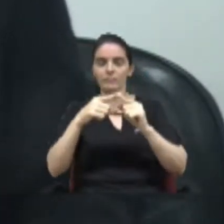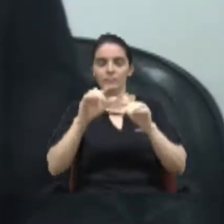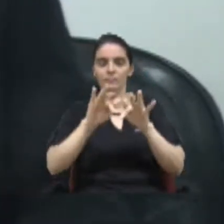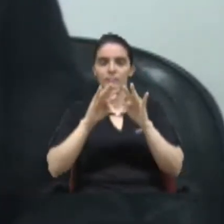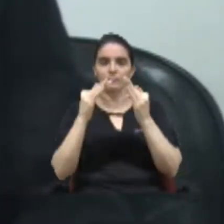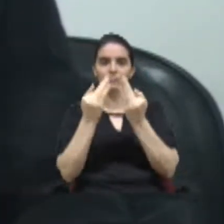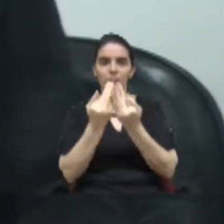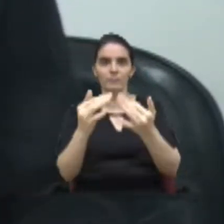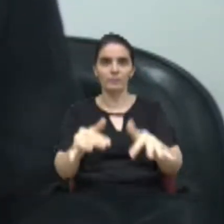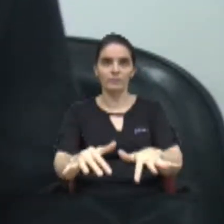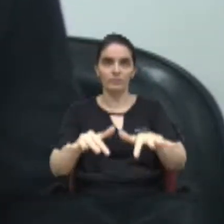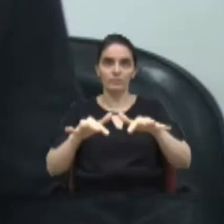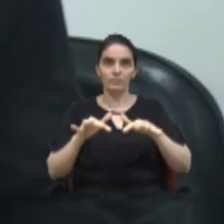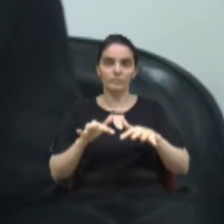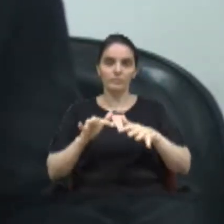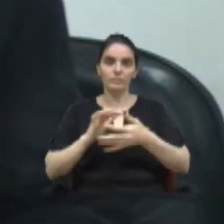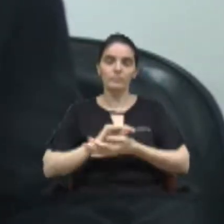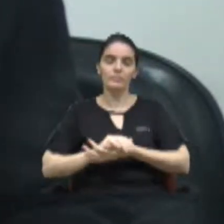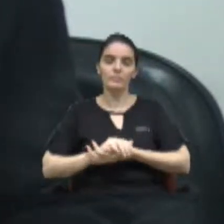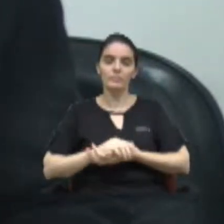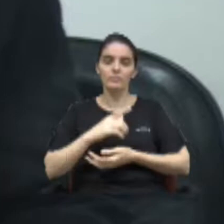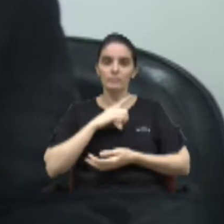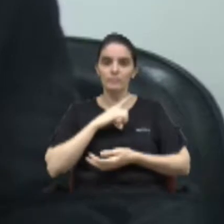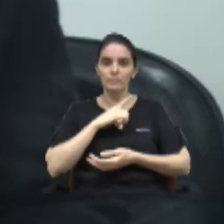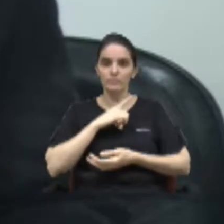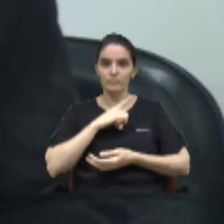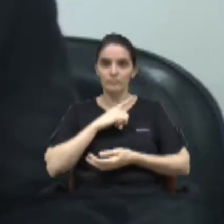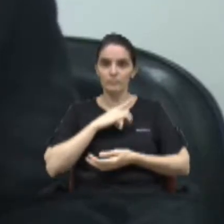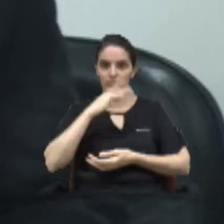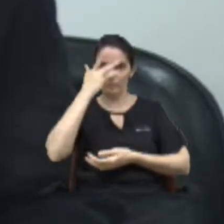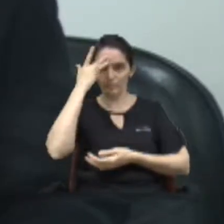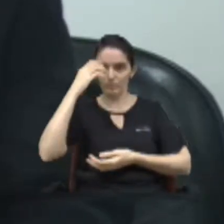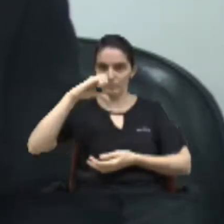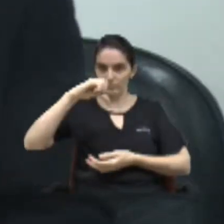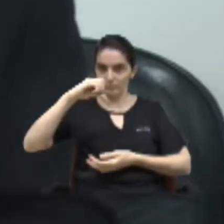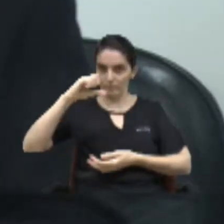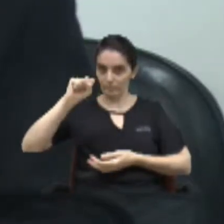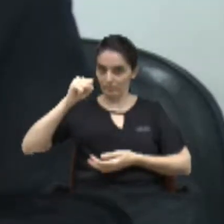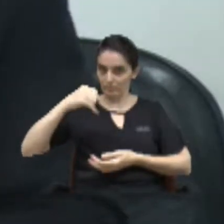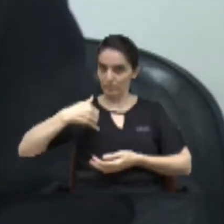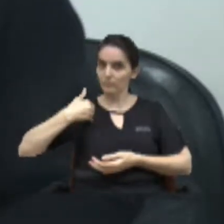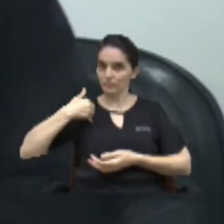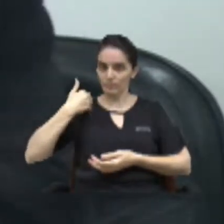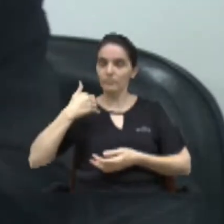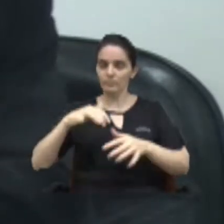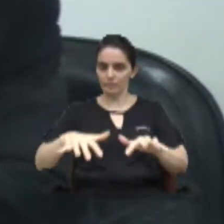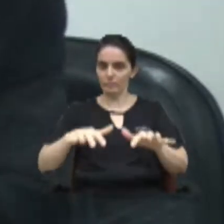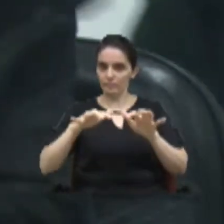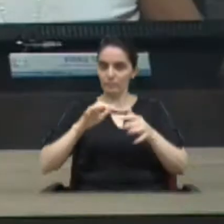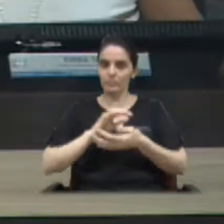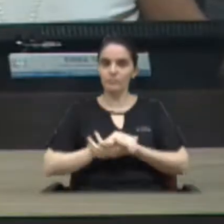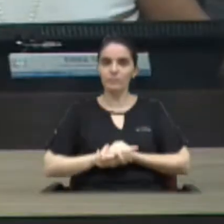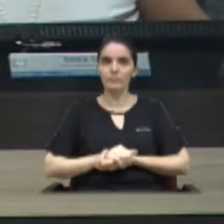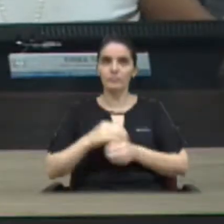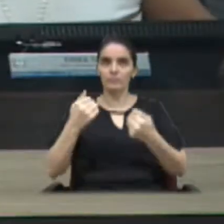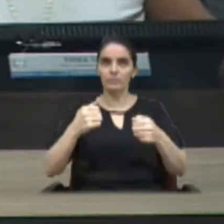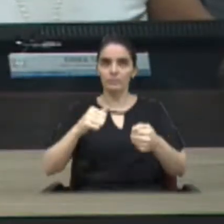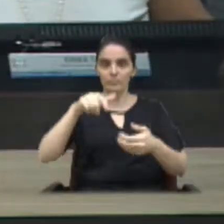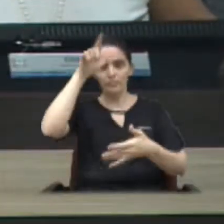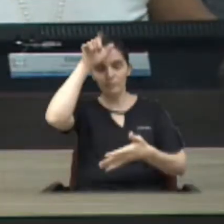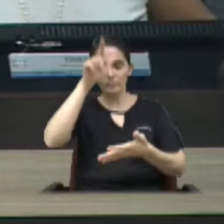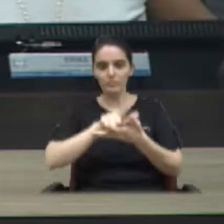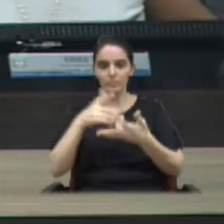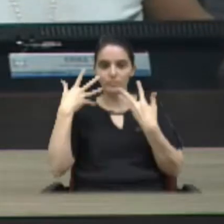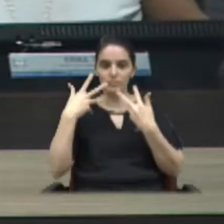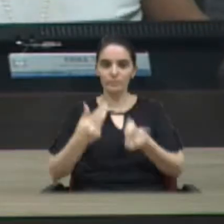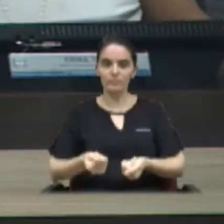se encontra no plenário e tem uma senhora de 98 anos no presente. Eu preciso da anuência